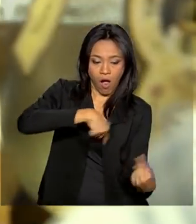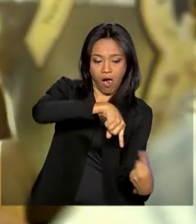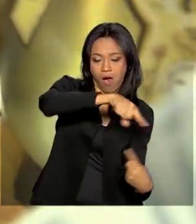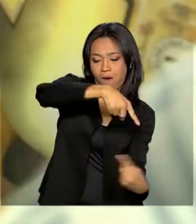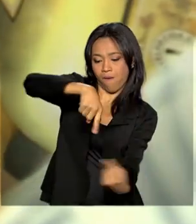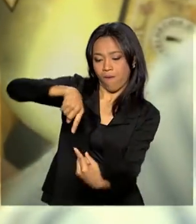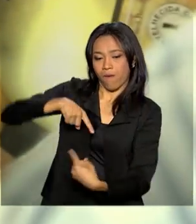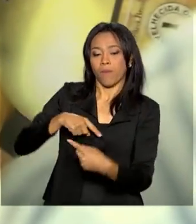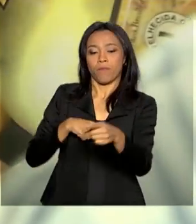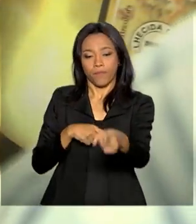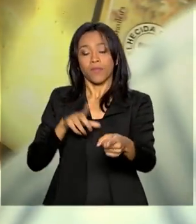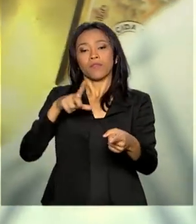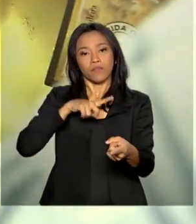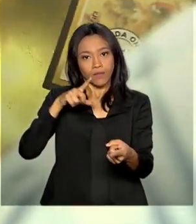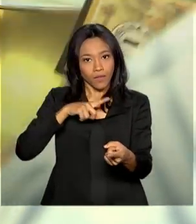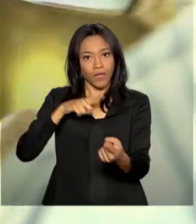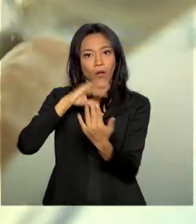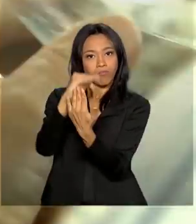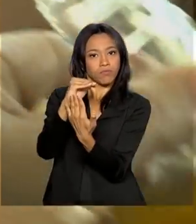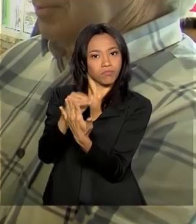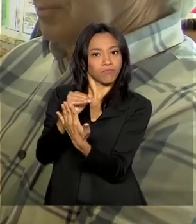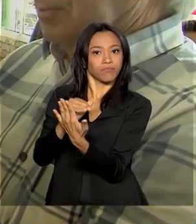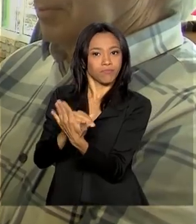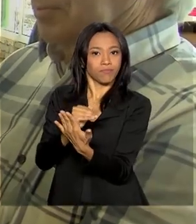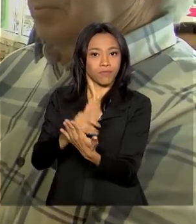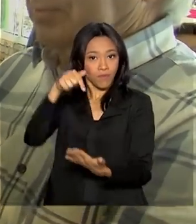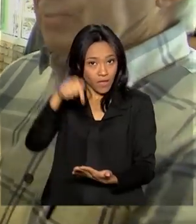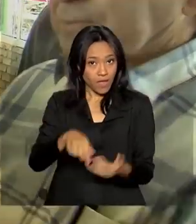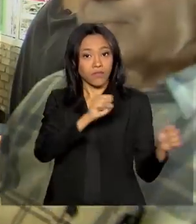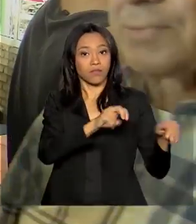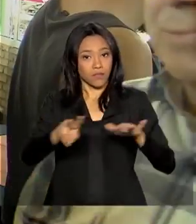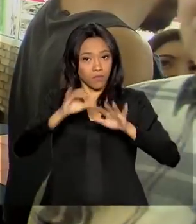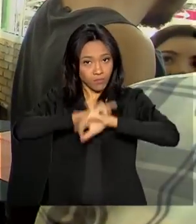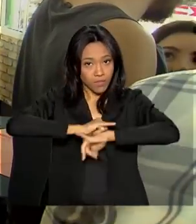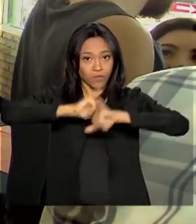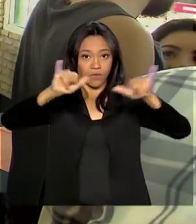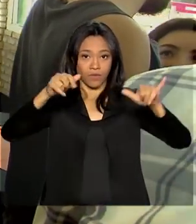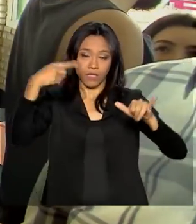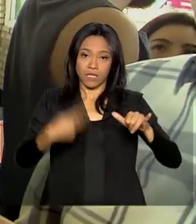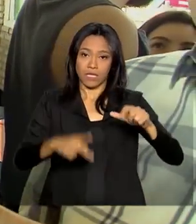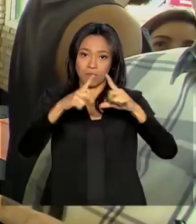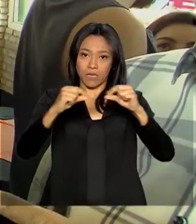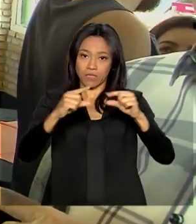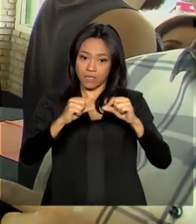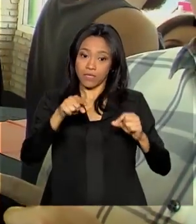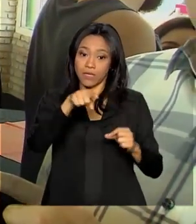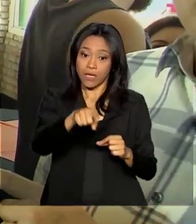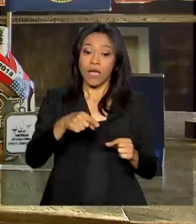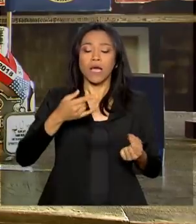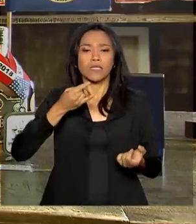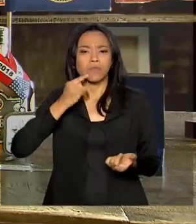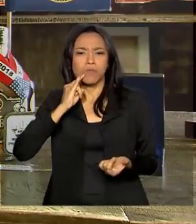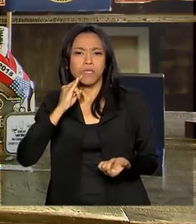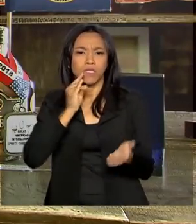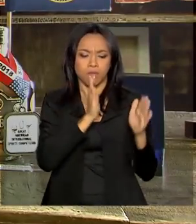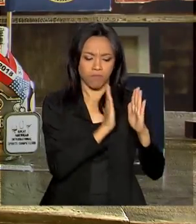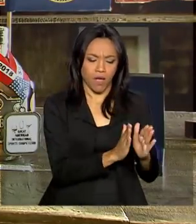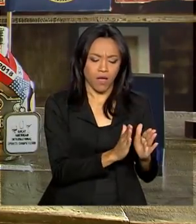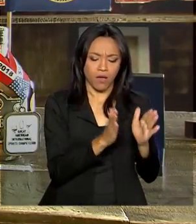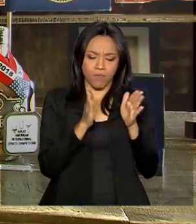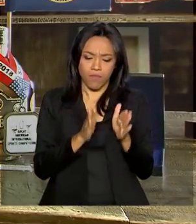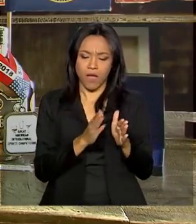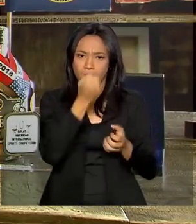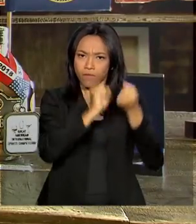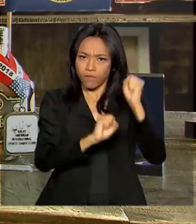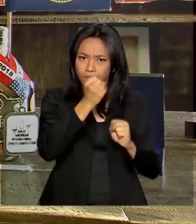números estão no anuário da cachaça. Lançado esta semana em Brasília. O levantamento classifica as bebidas por categorias de produção,